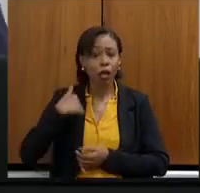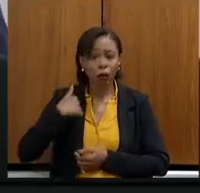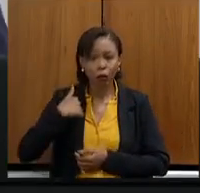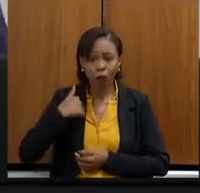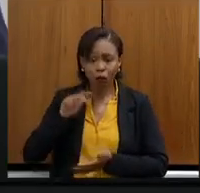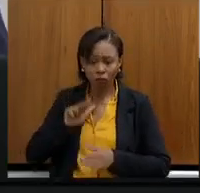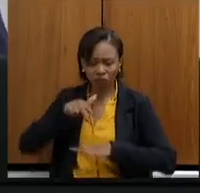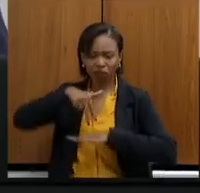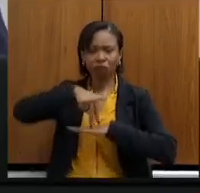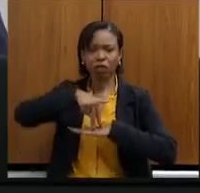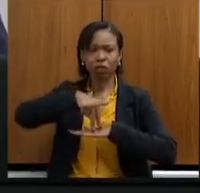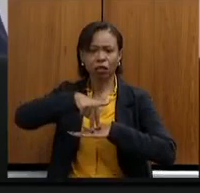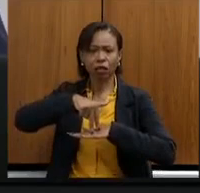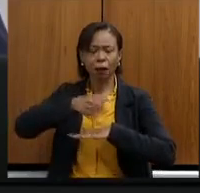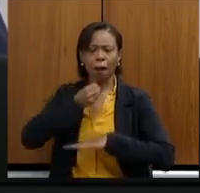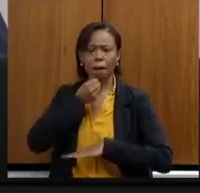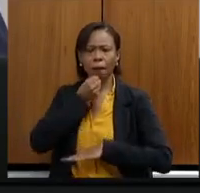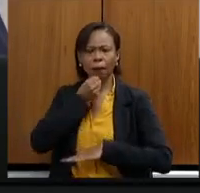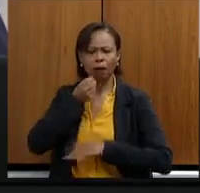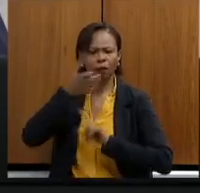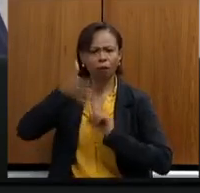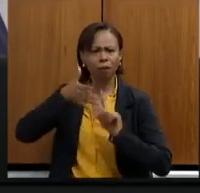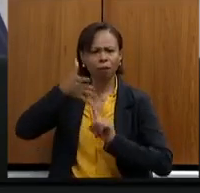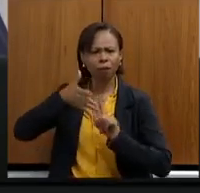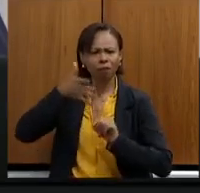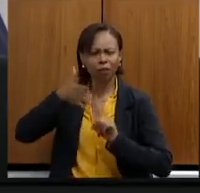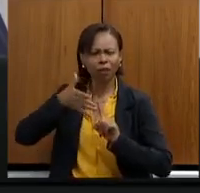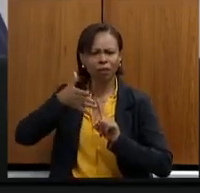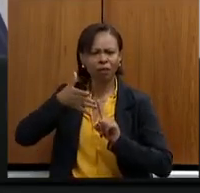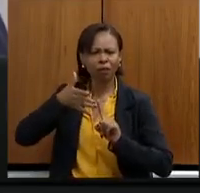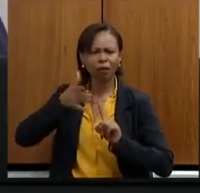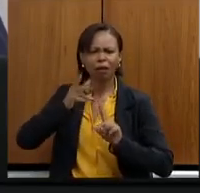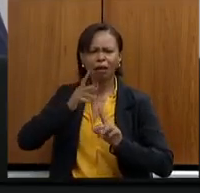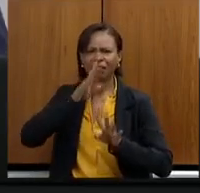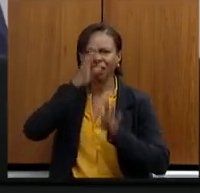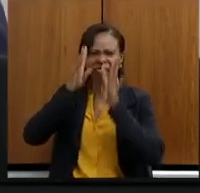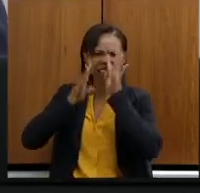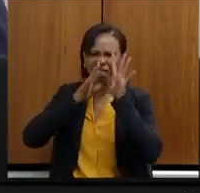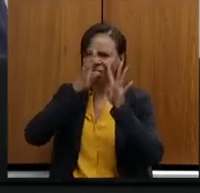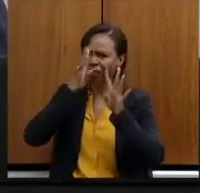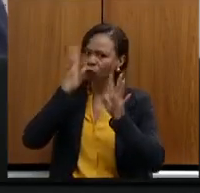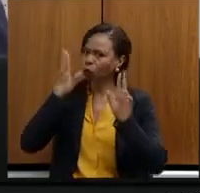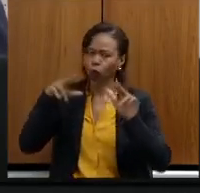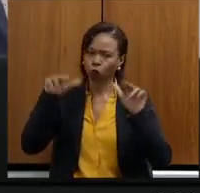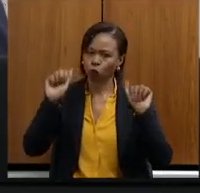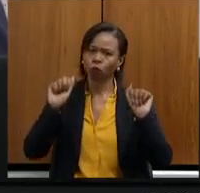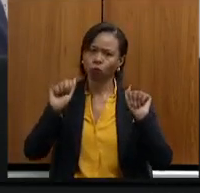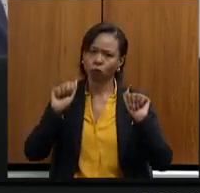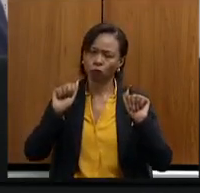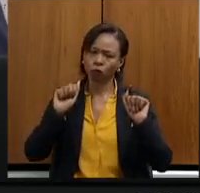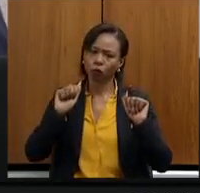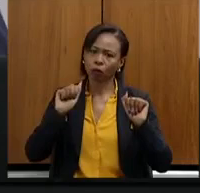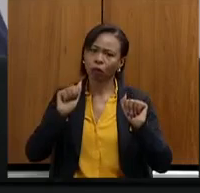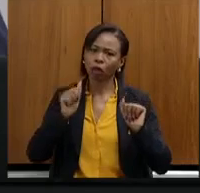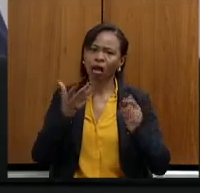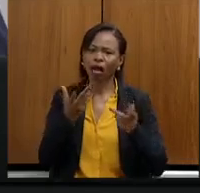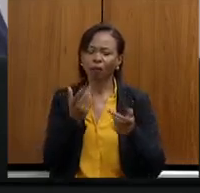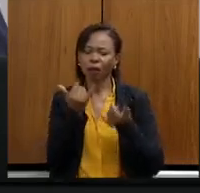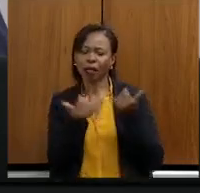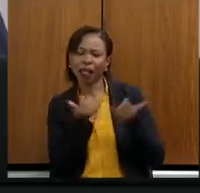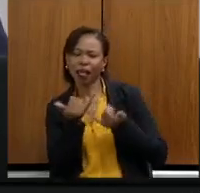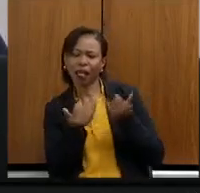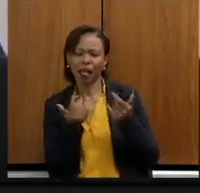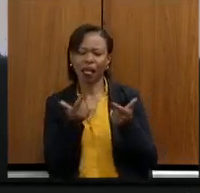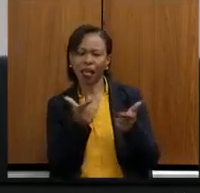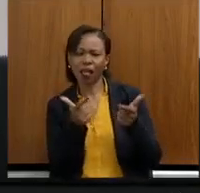tribuna, eu vou usar esse microfone para levar qualquer palavra que não seja verdade com vocês, para fazer jogo, para poder fazer,